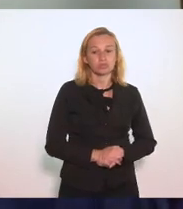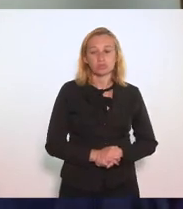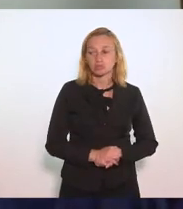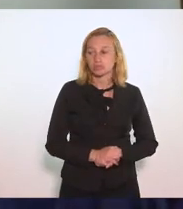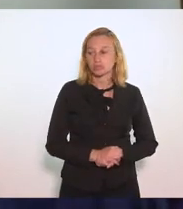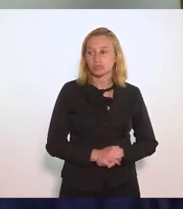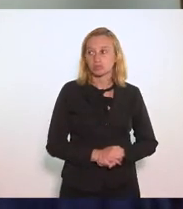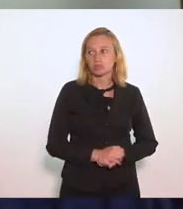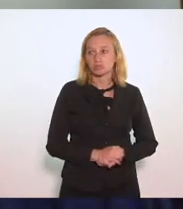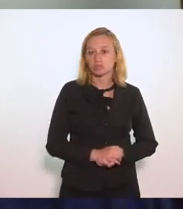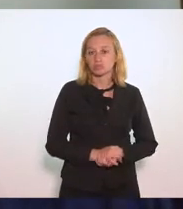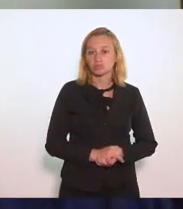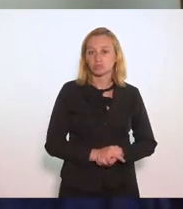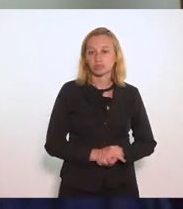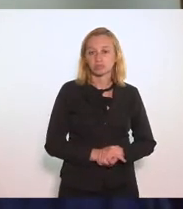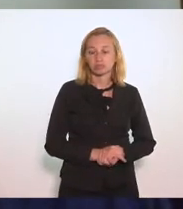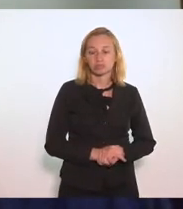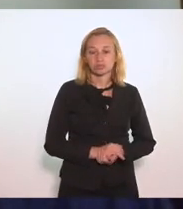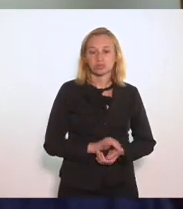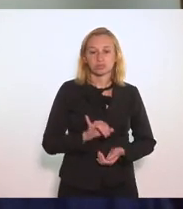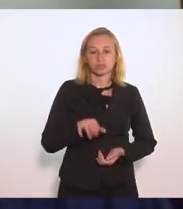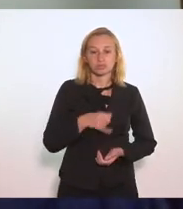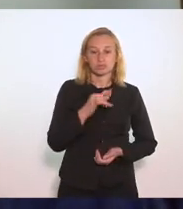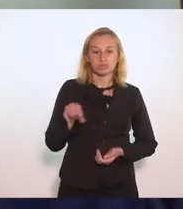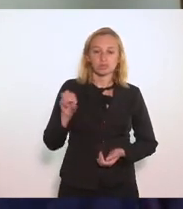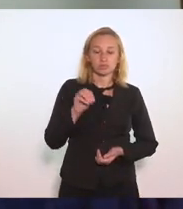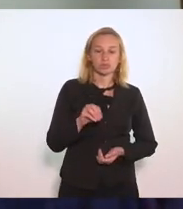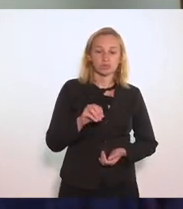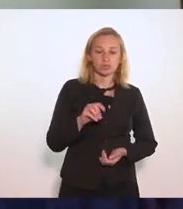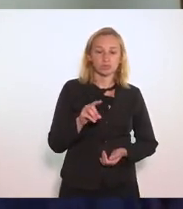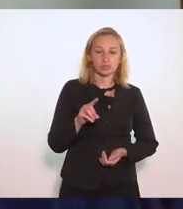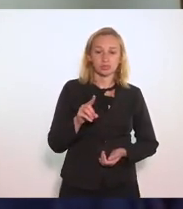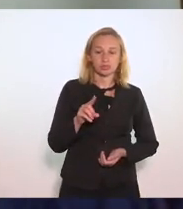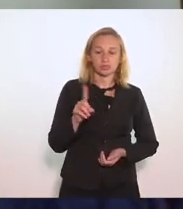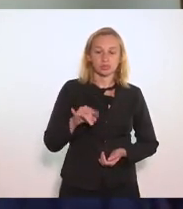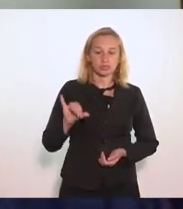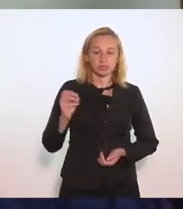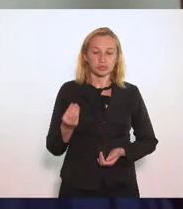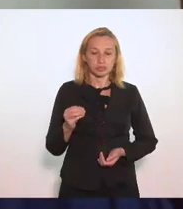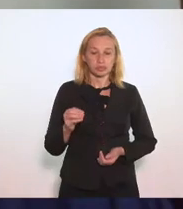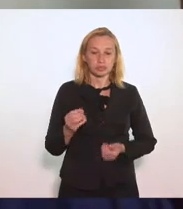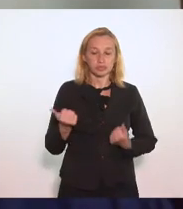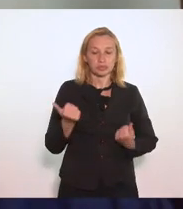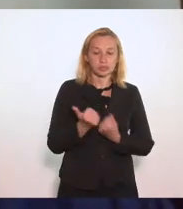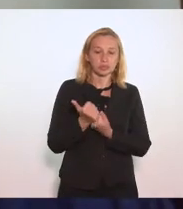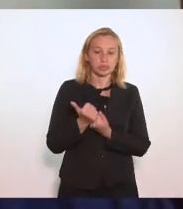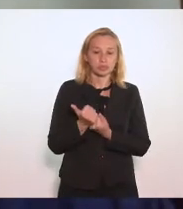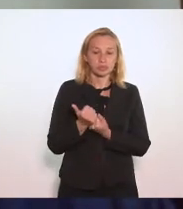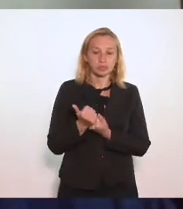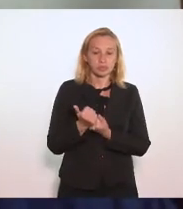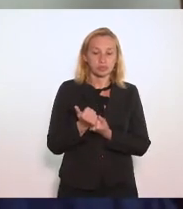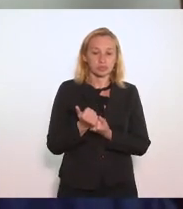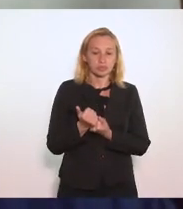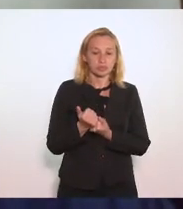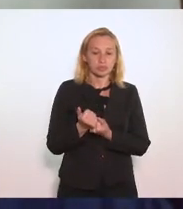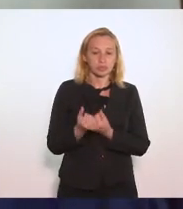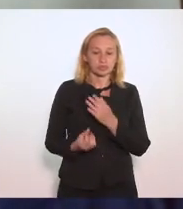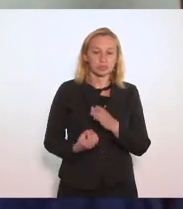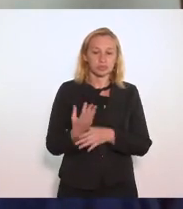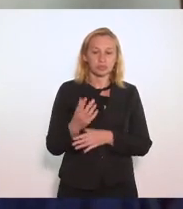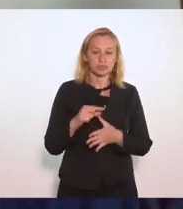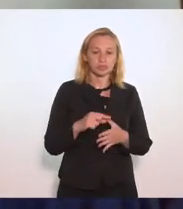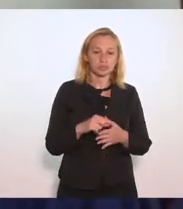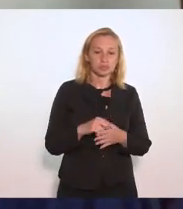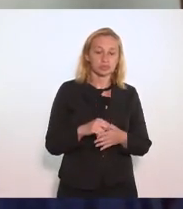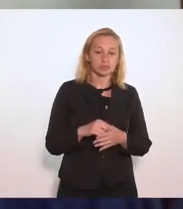De Joãozinho da Gomeia Ela fez Com o apoio Do representante